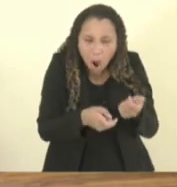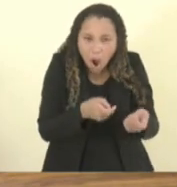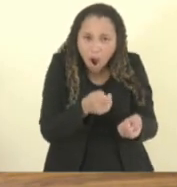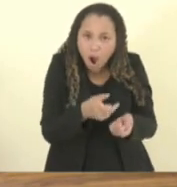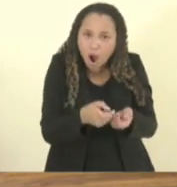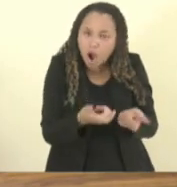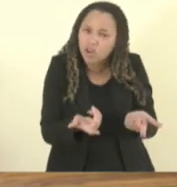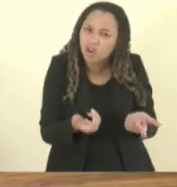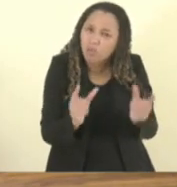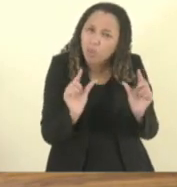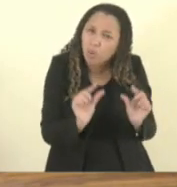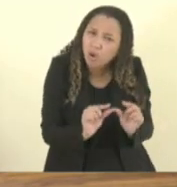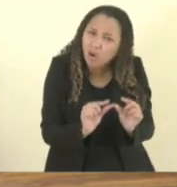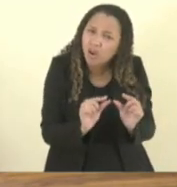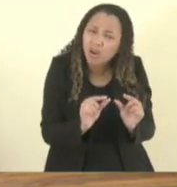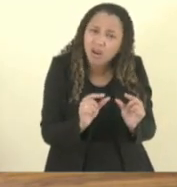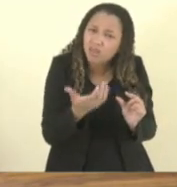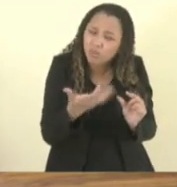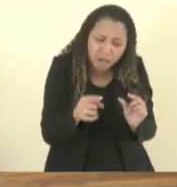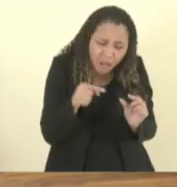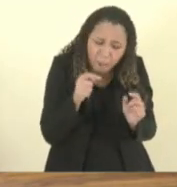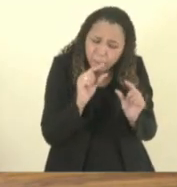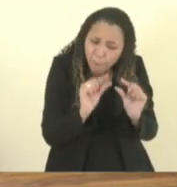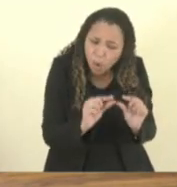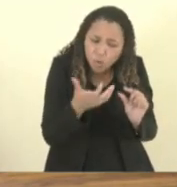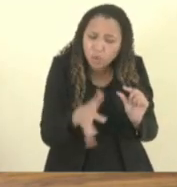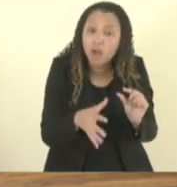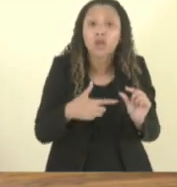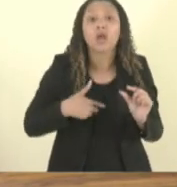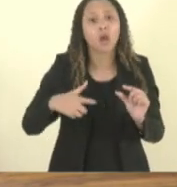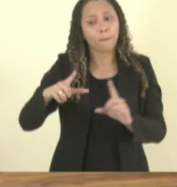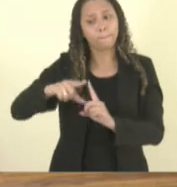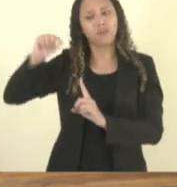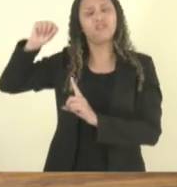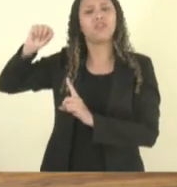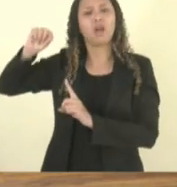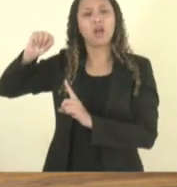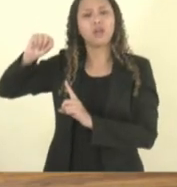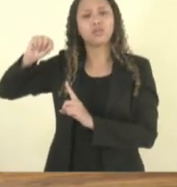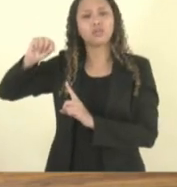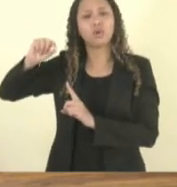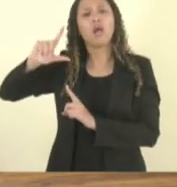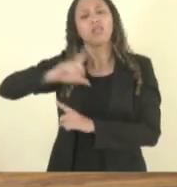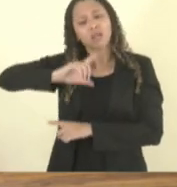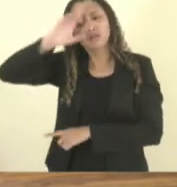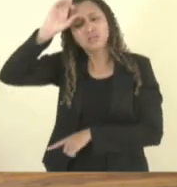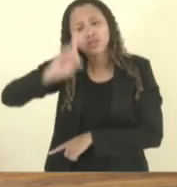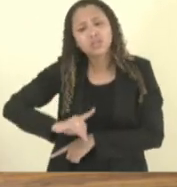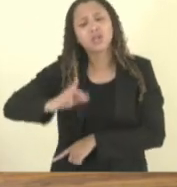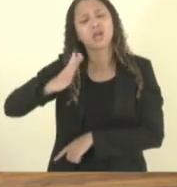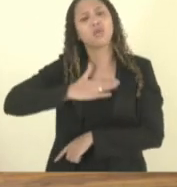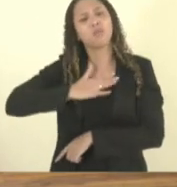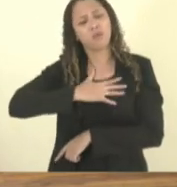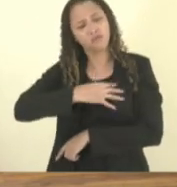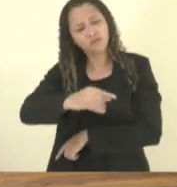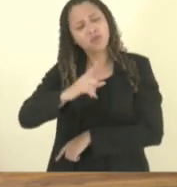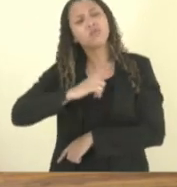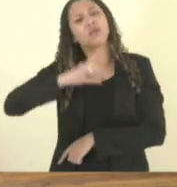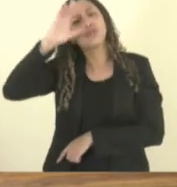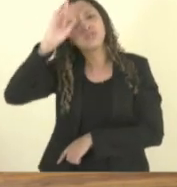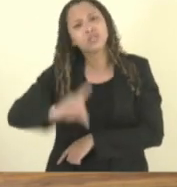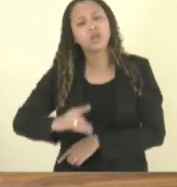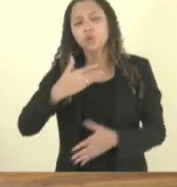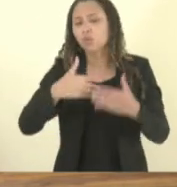nós não queremos privilégios, mas nós queremos o que nós temos direito, o que os nossos filhos têm direito, o que os filhos, o que qualquer